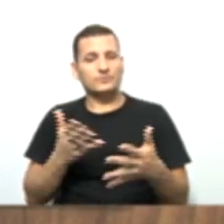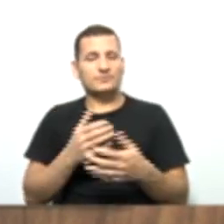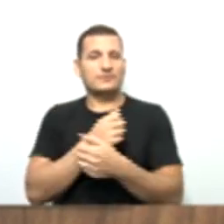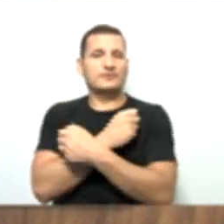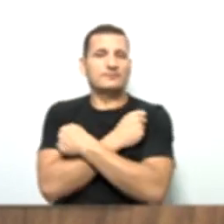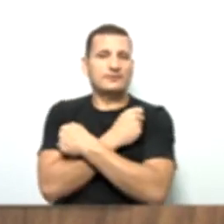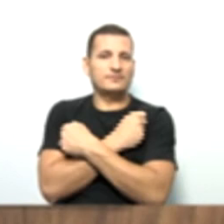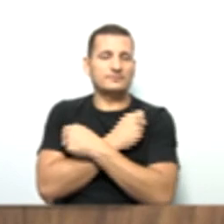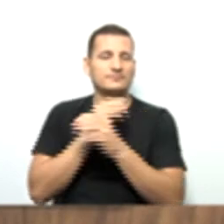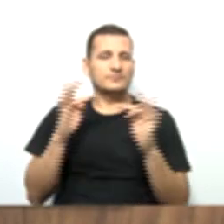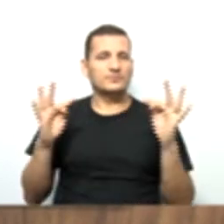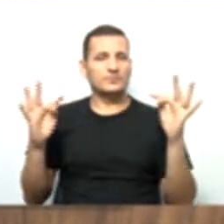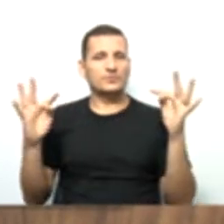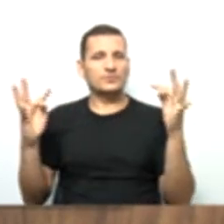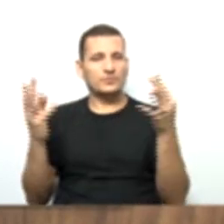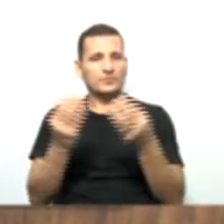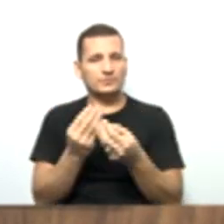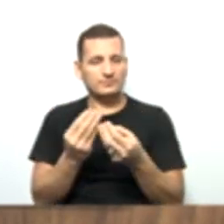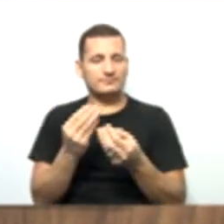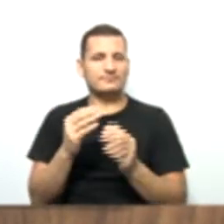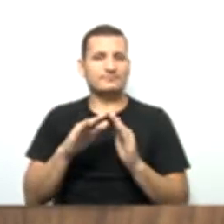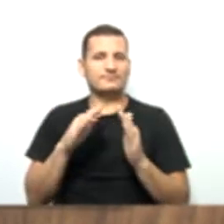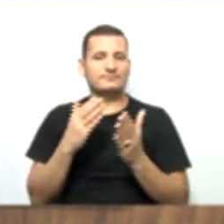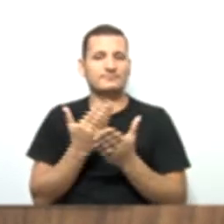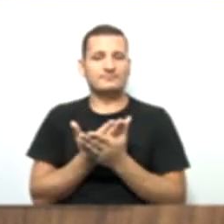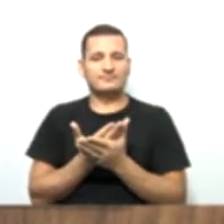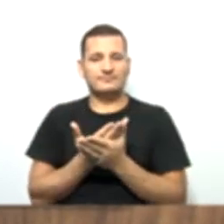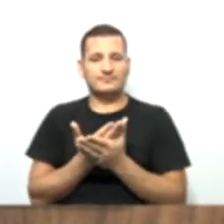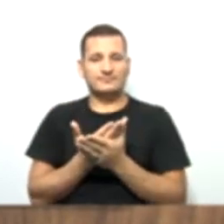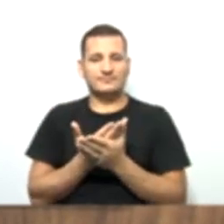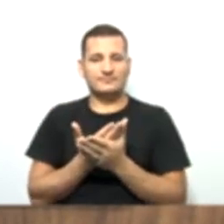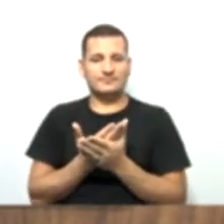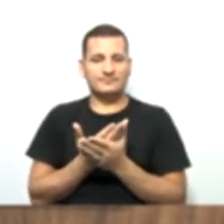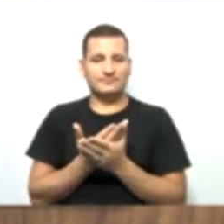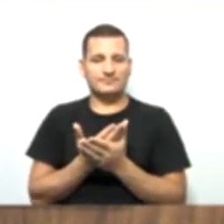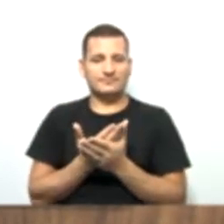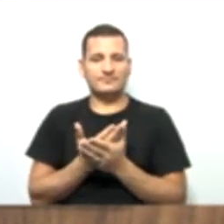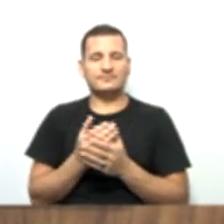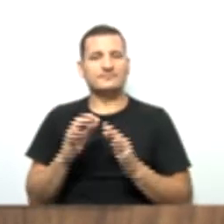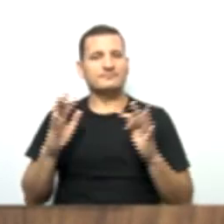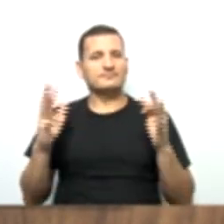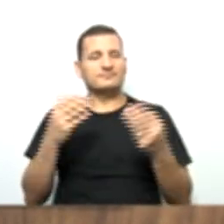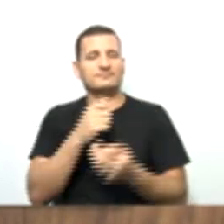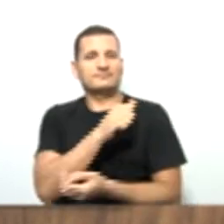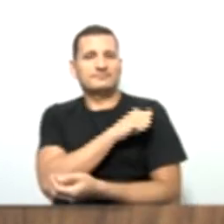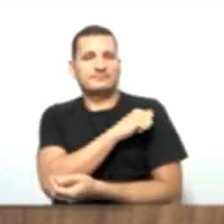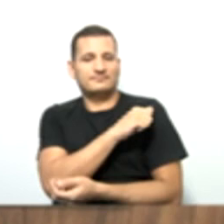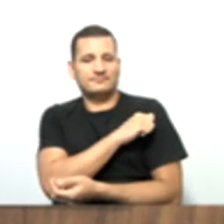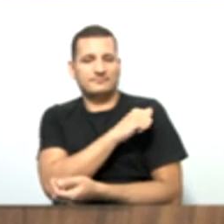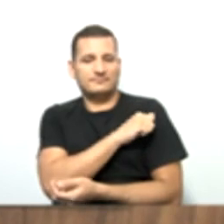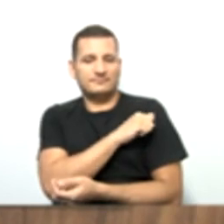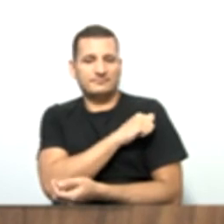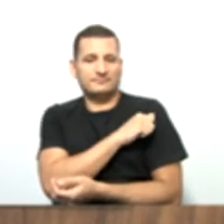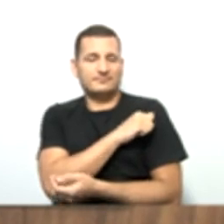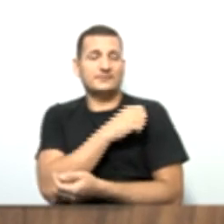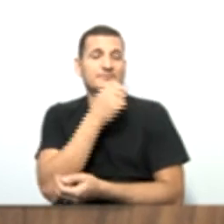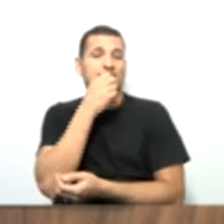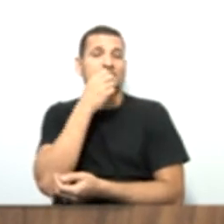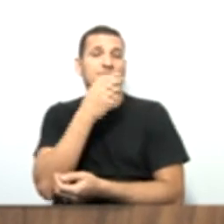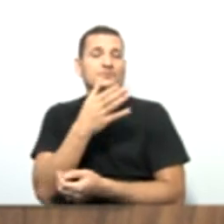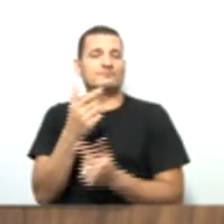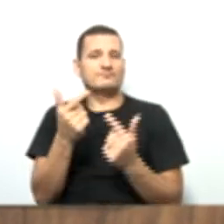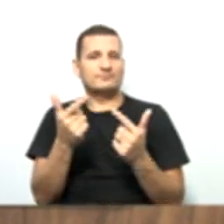geral, vai ser para todas as escolas, né? Que são lá e todos os alunos, né? Desejar para vocês boa